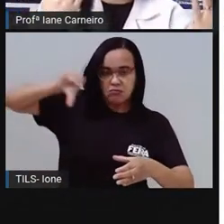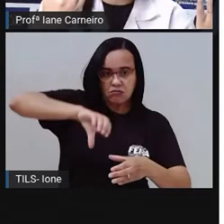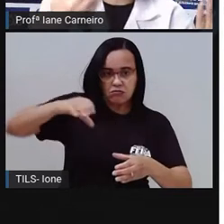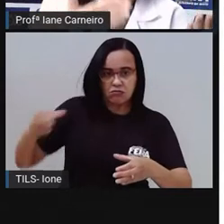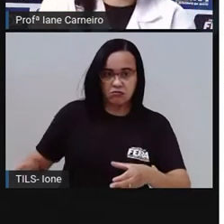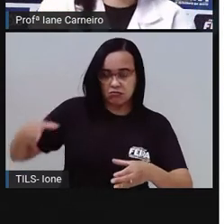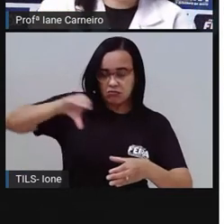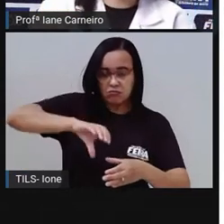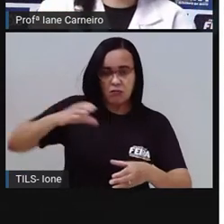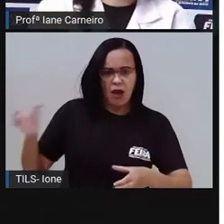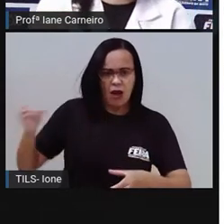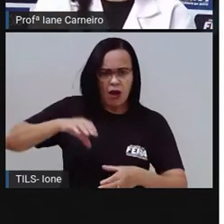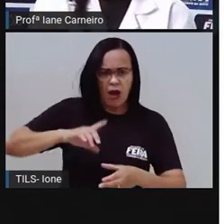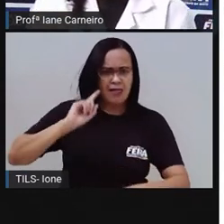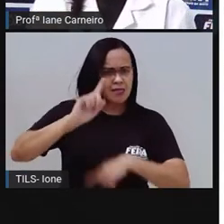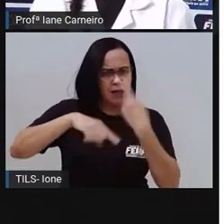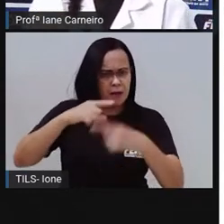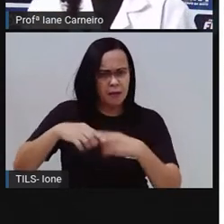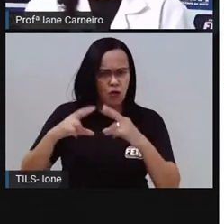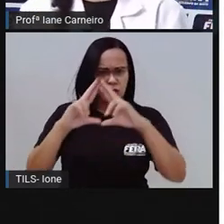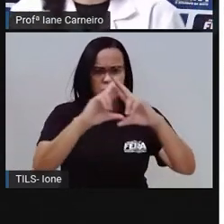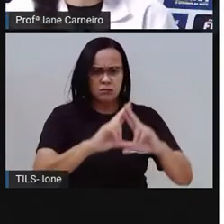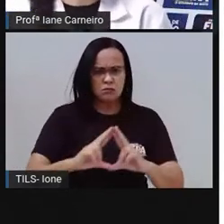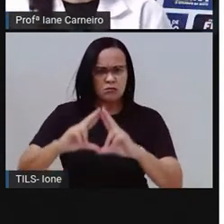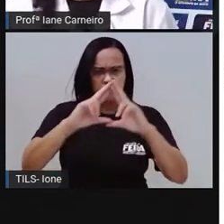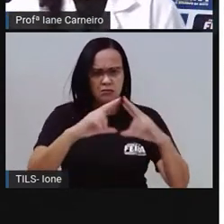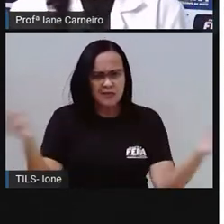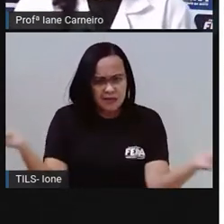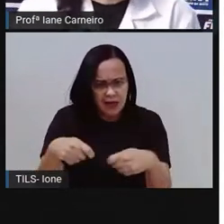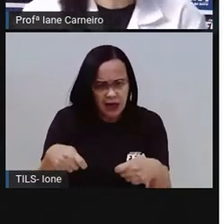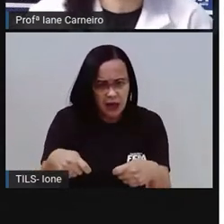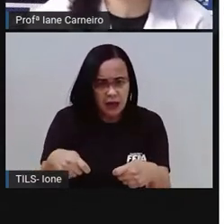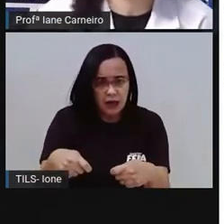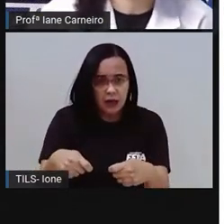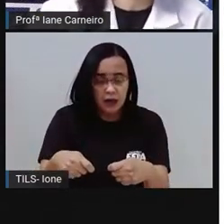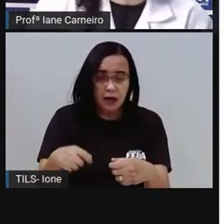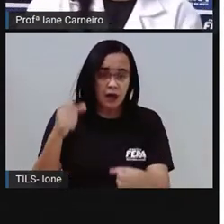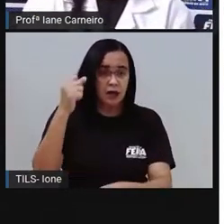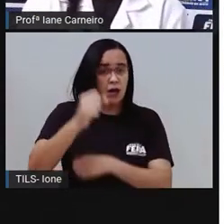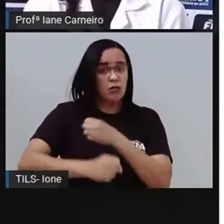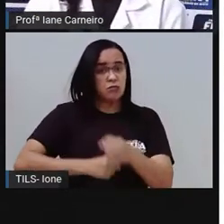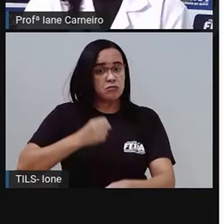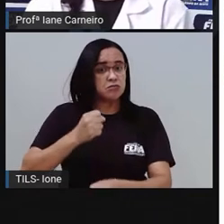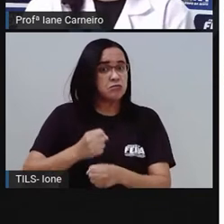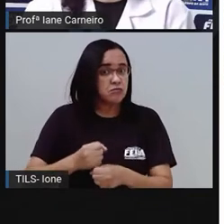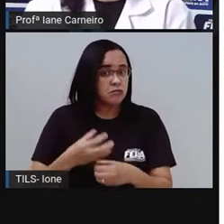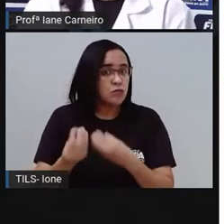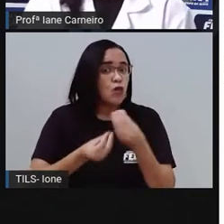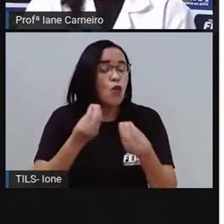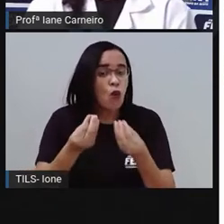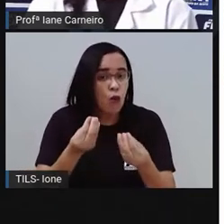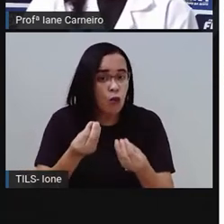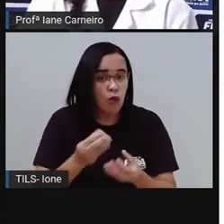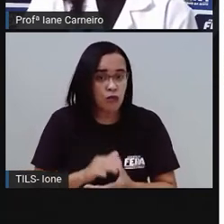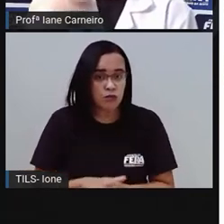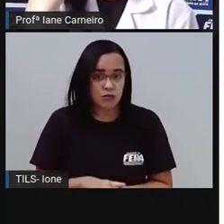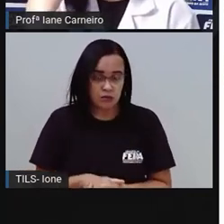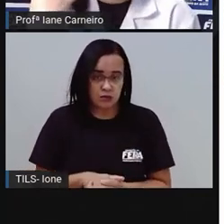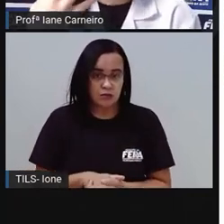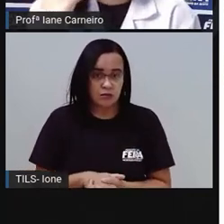que fossem recicladas, né? A gente viu nas aulas anteriores que existem profissionais, pessoas que